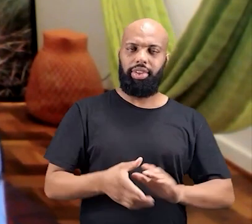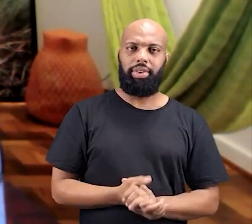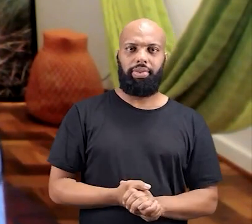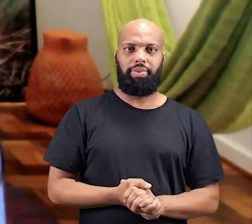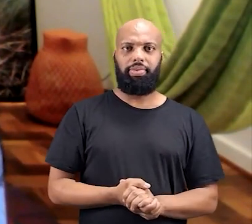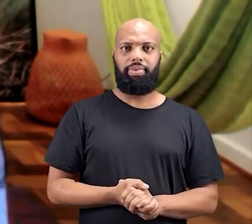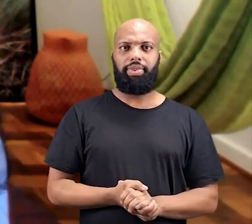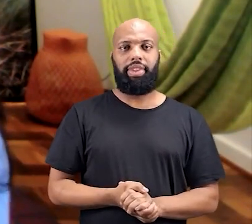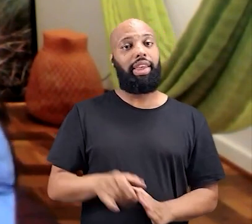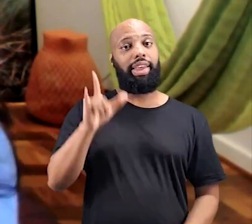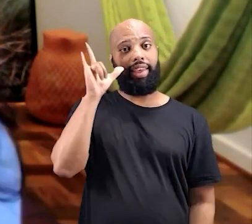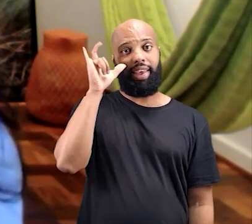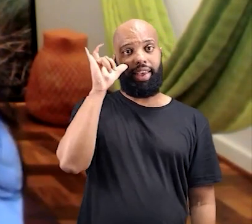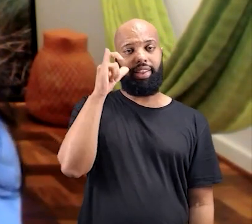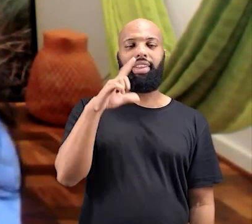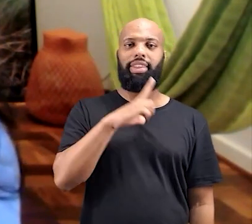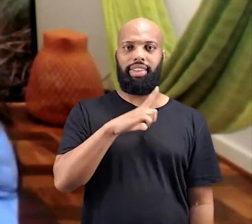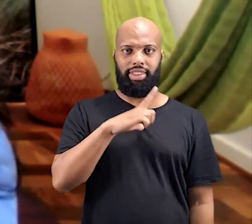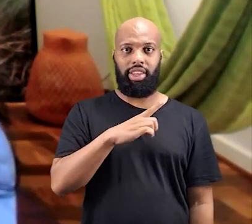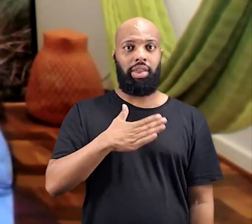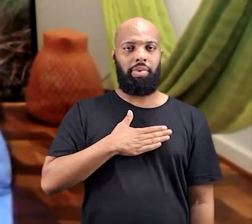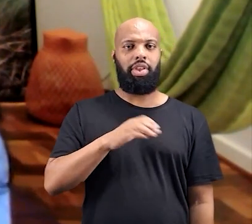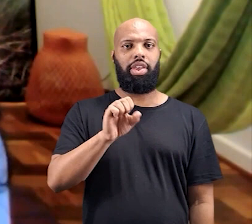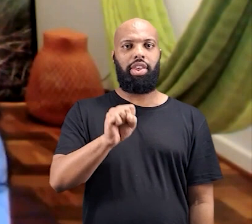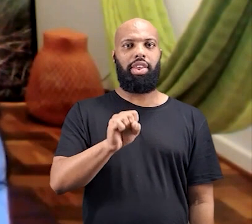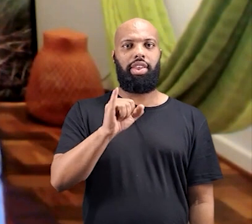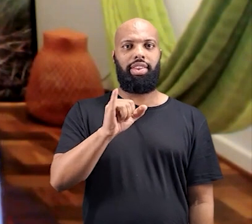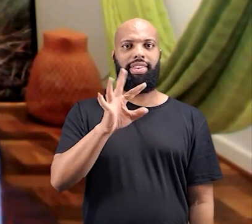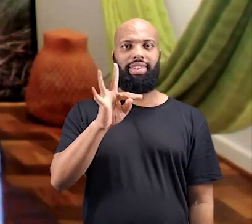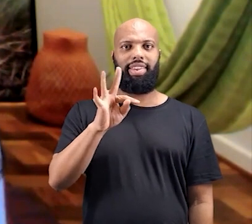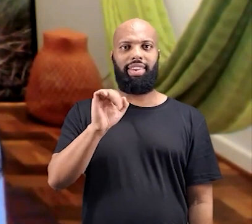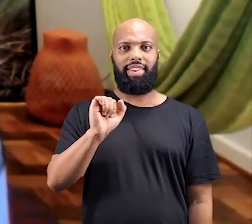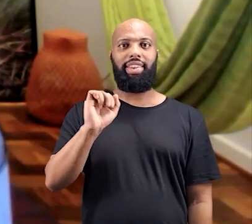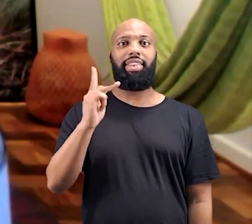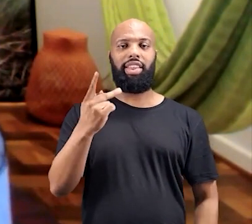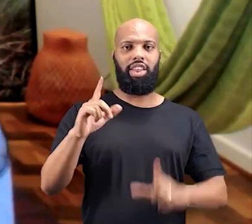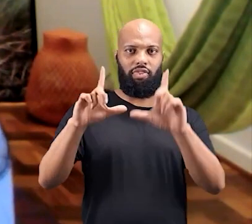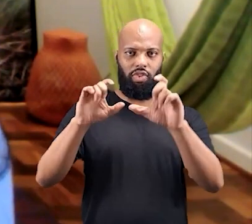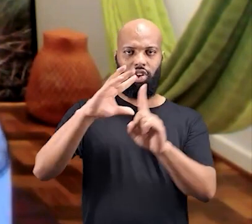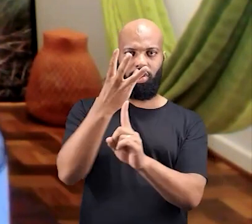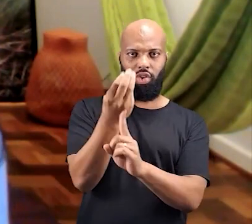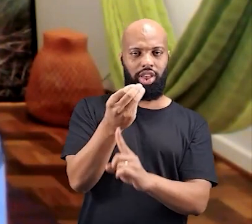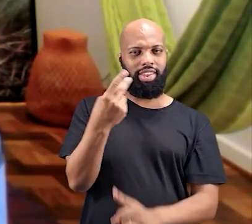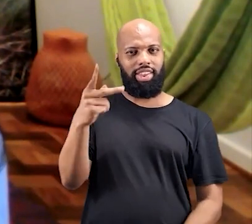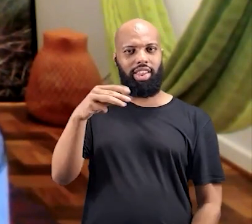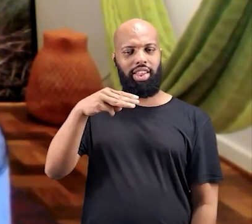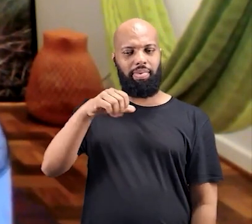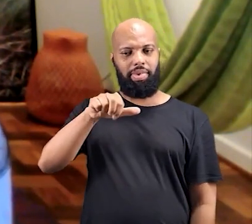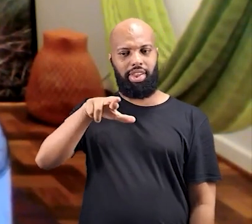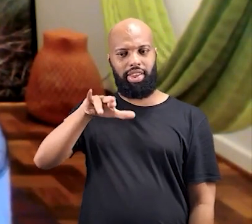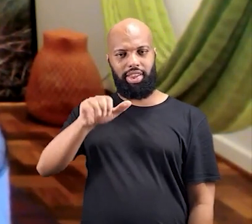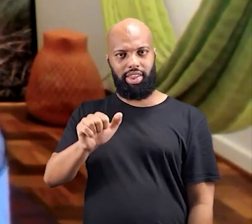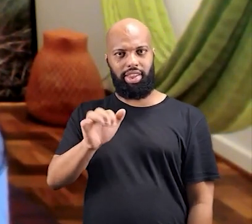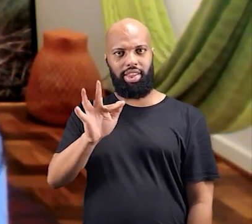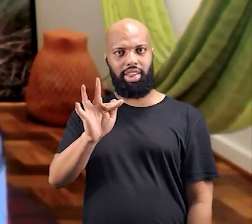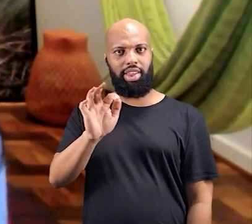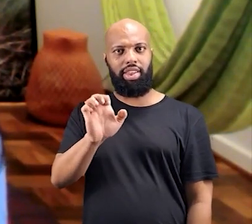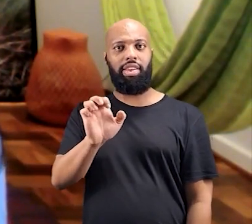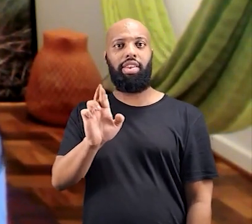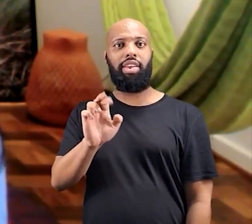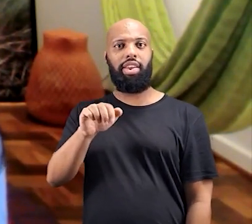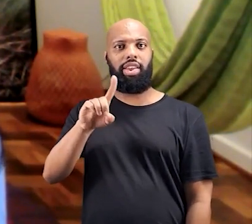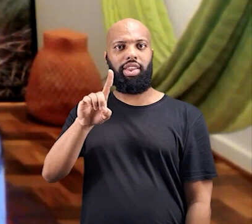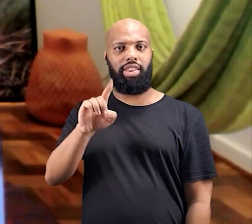A gente está no Instagram, o meu é Cita Fotoarte, o dela é Maria Fernanda Ribeiro, e eu espero que vocês